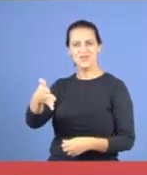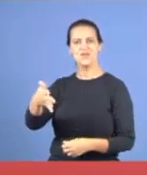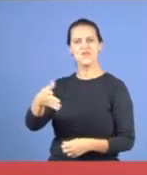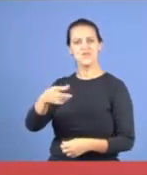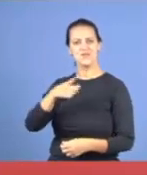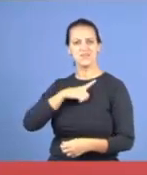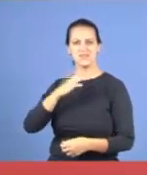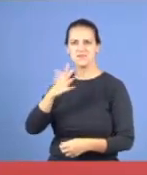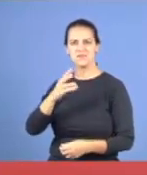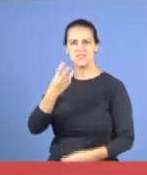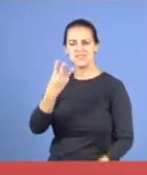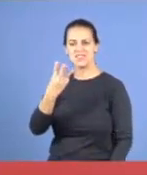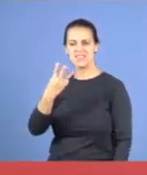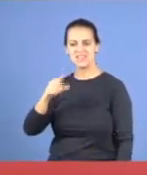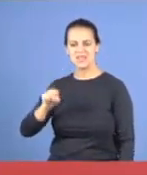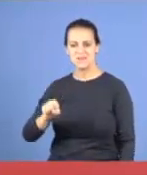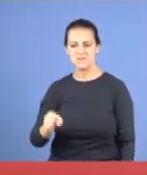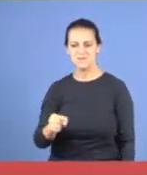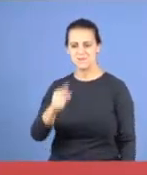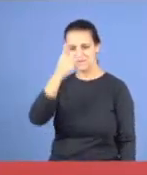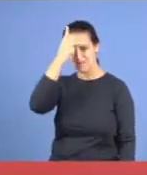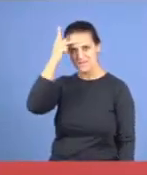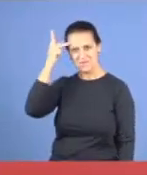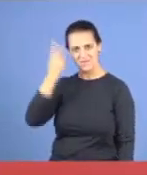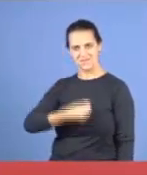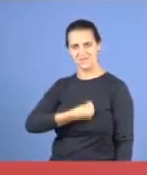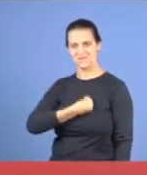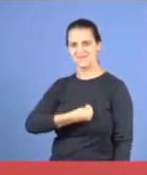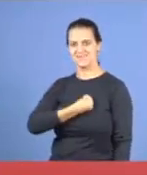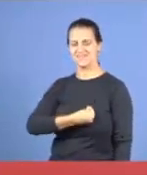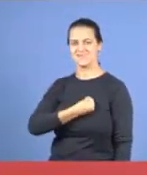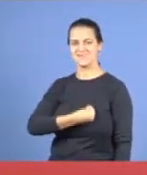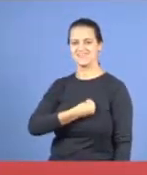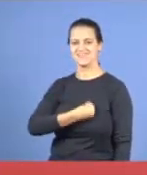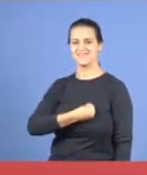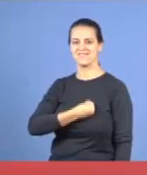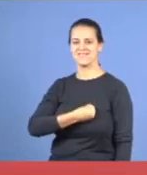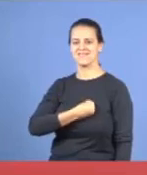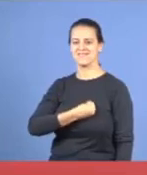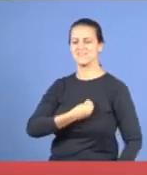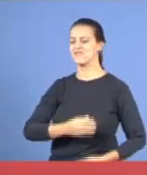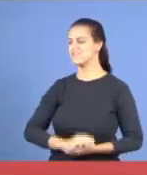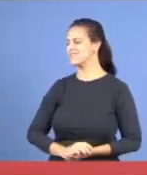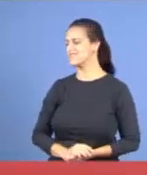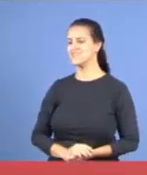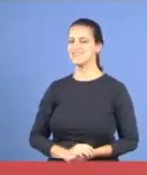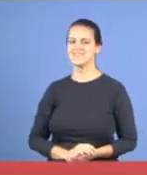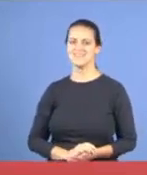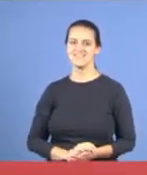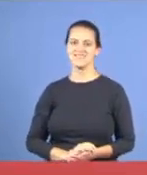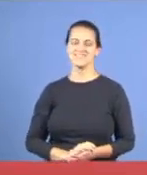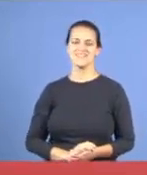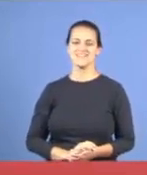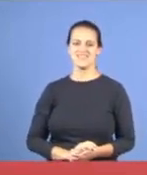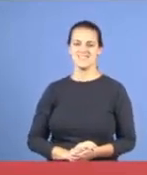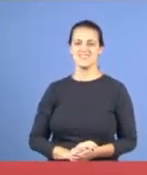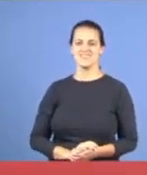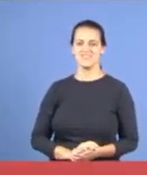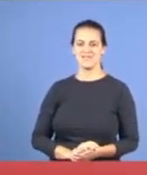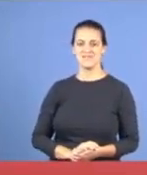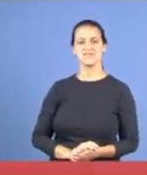deve se aproximar, 3 mil pessoas lá, o nosso povo, está acompanhando o satélite,